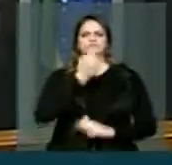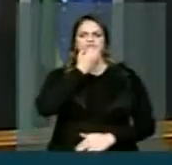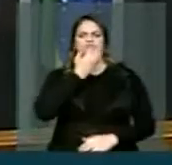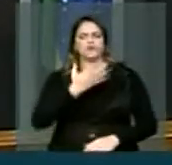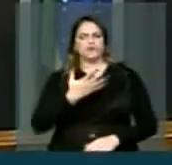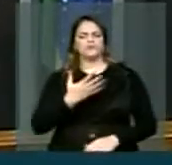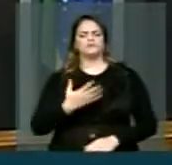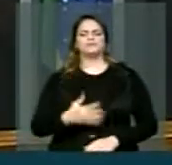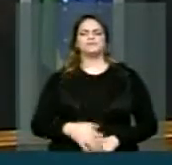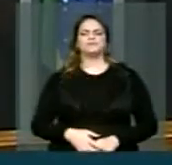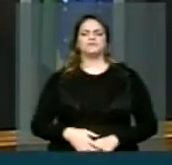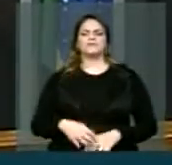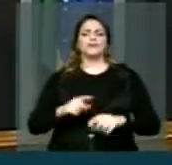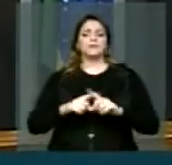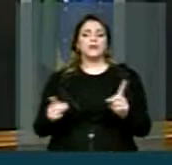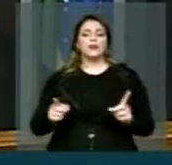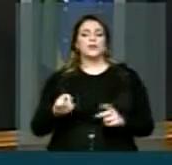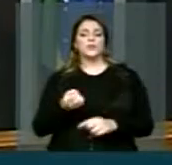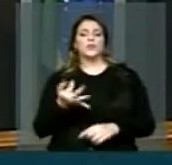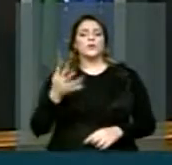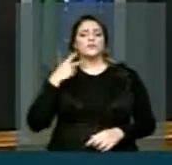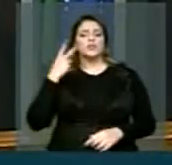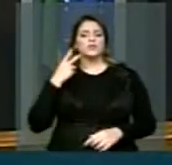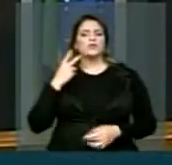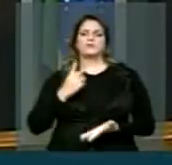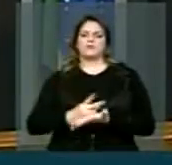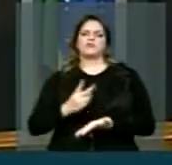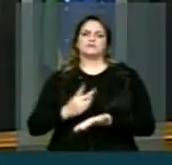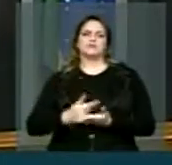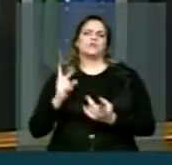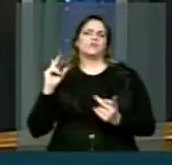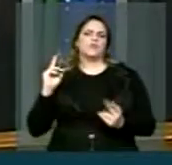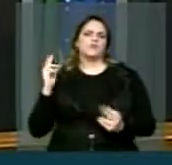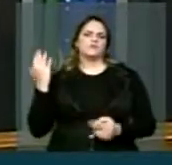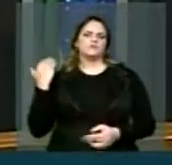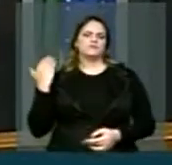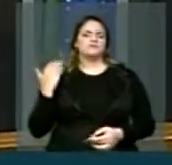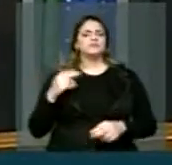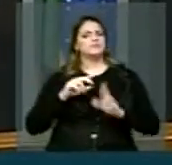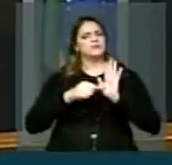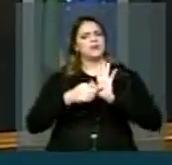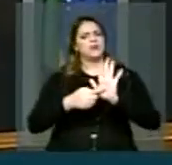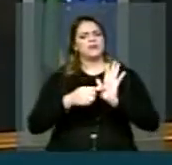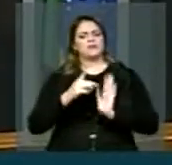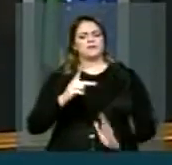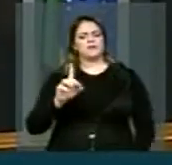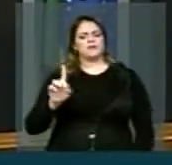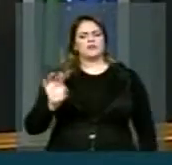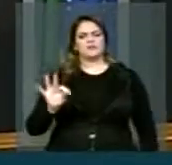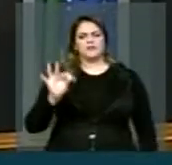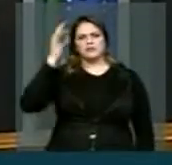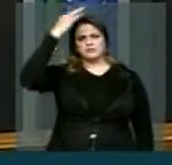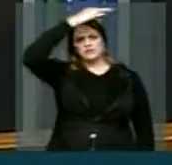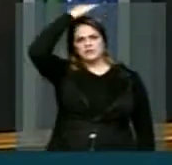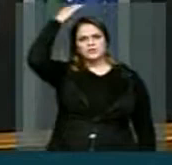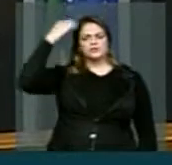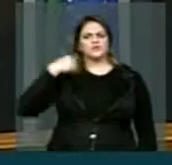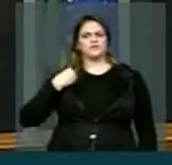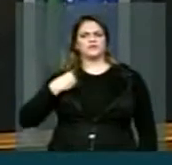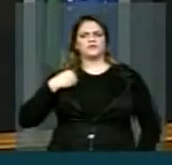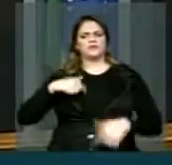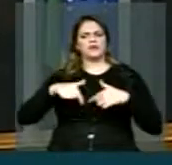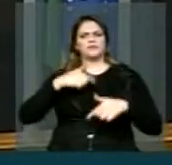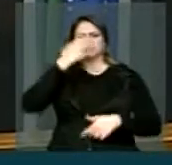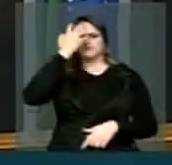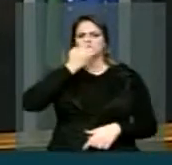praticamente manteve o número de vereadores. Isso mostra que o PDT do Espírito Santo está no caminho certo, está trabalhando com